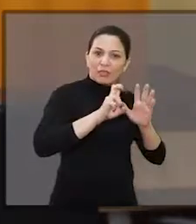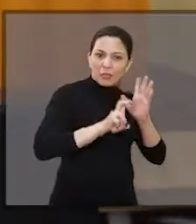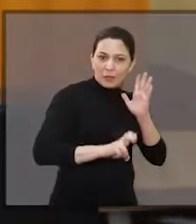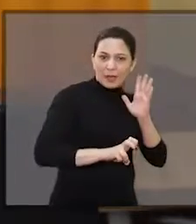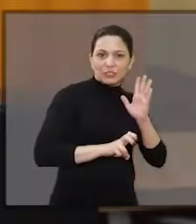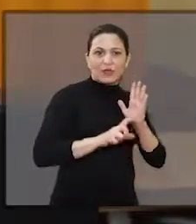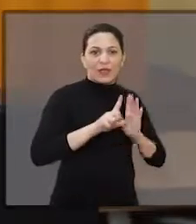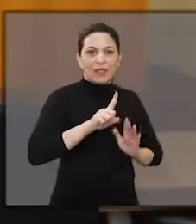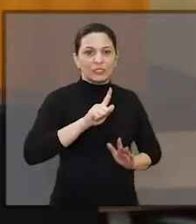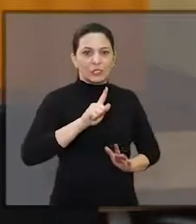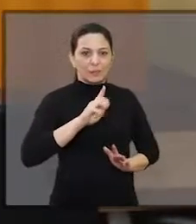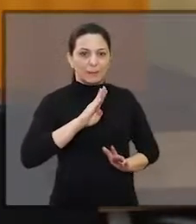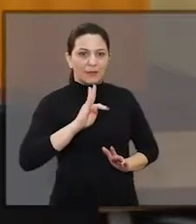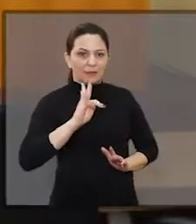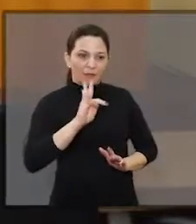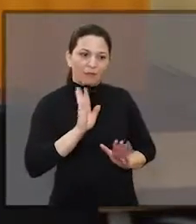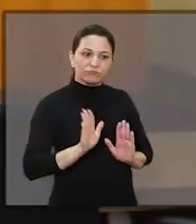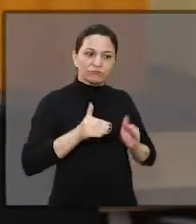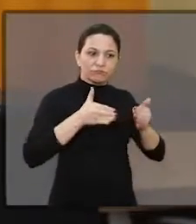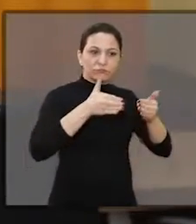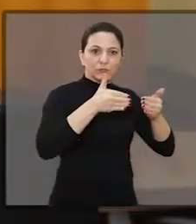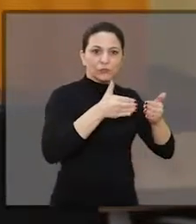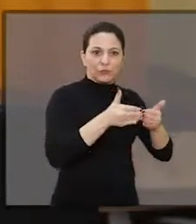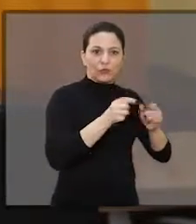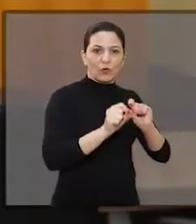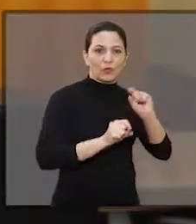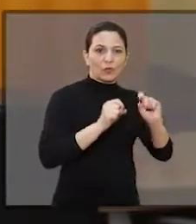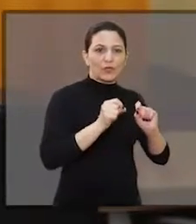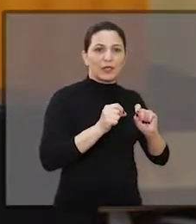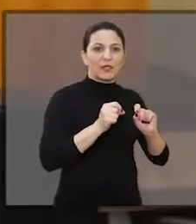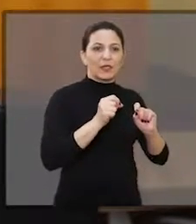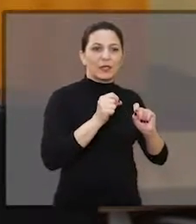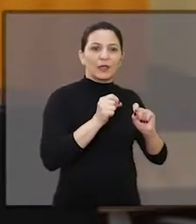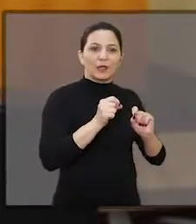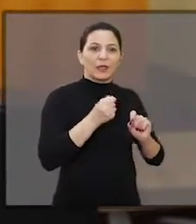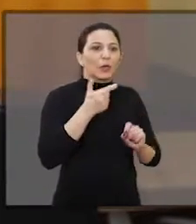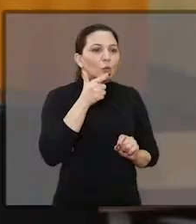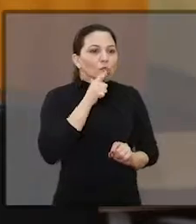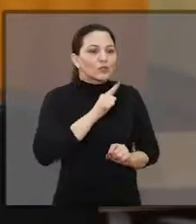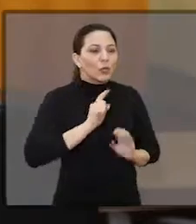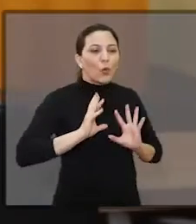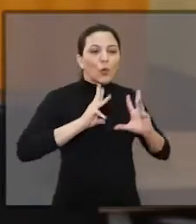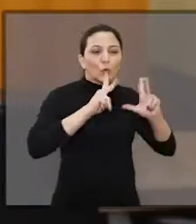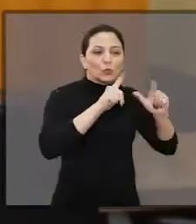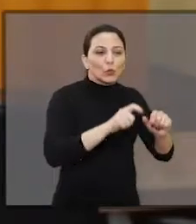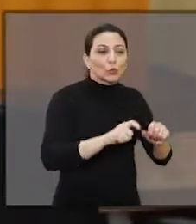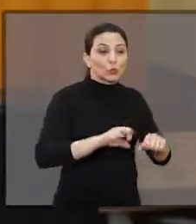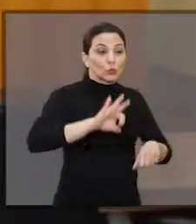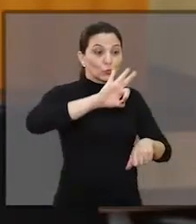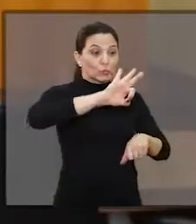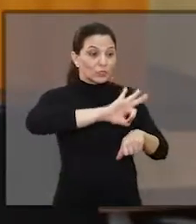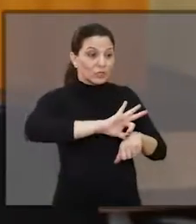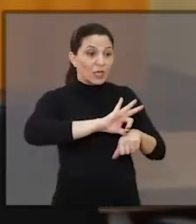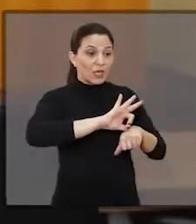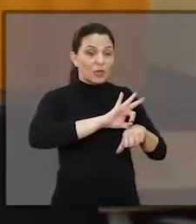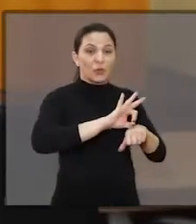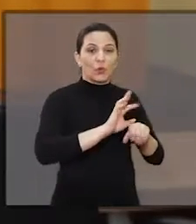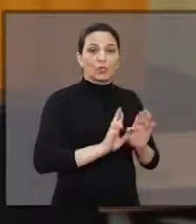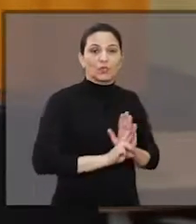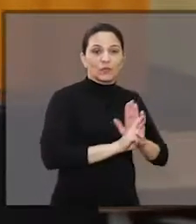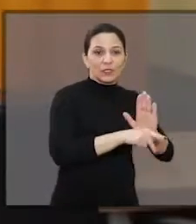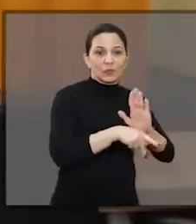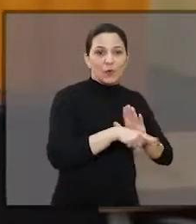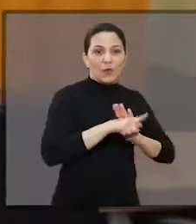temáticas, e uma delas também é LGBT, voltadas, onde a votação foi unânime de conseguirmos um centro de referência LGBT.